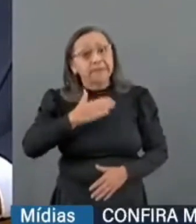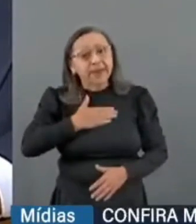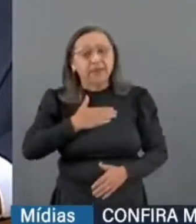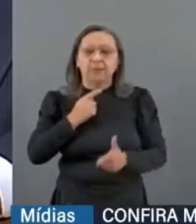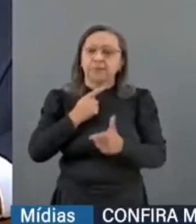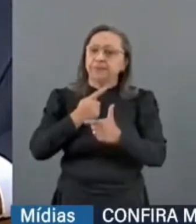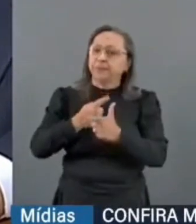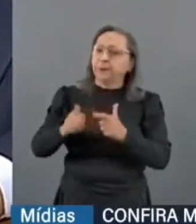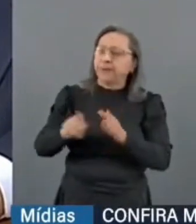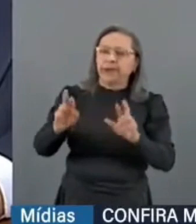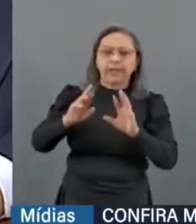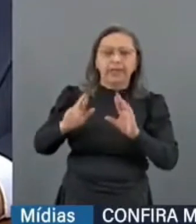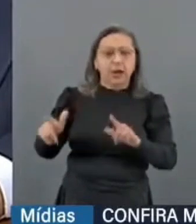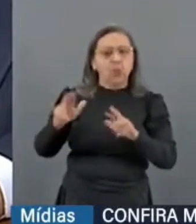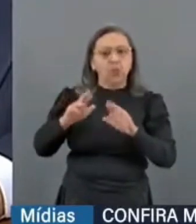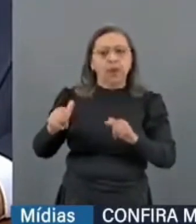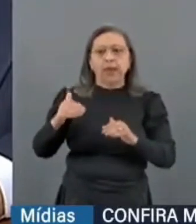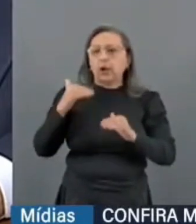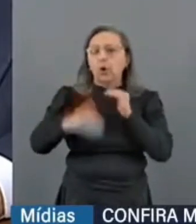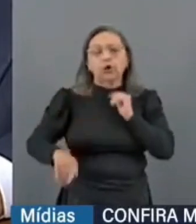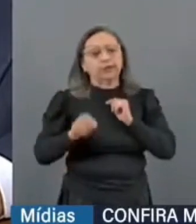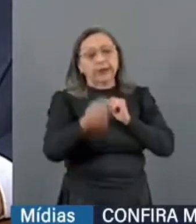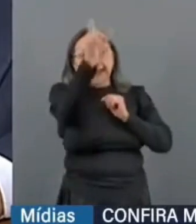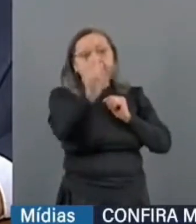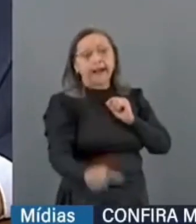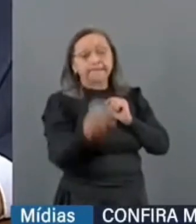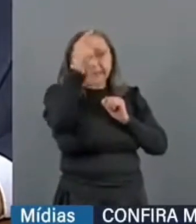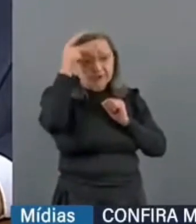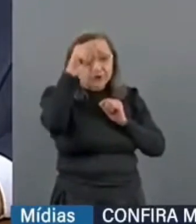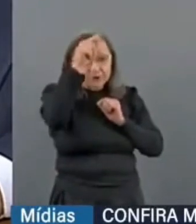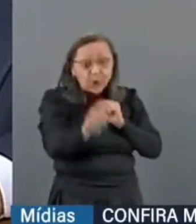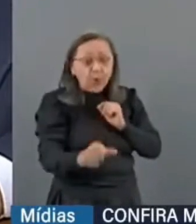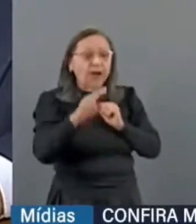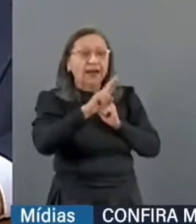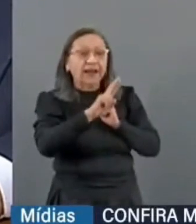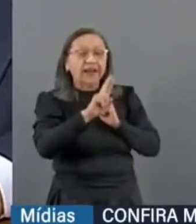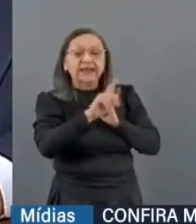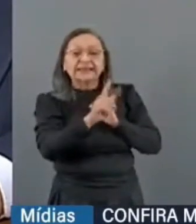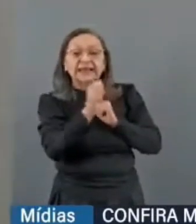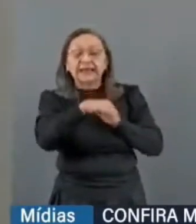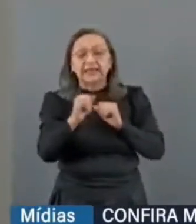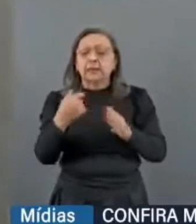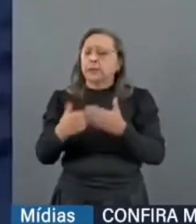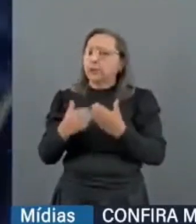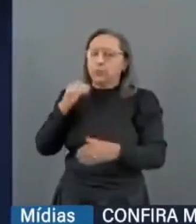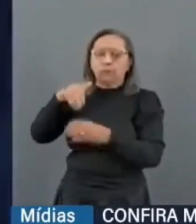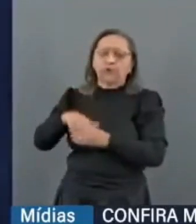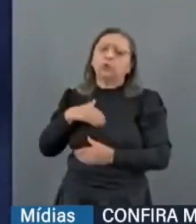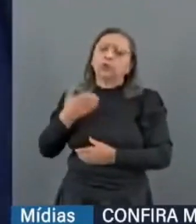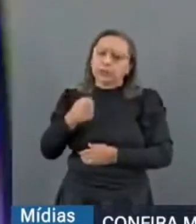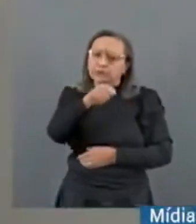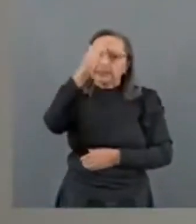não é contra o doutor Zanin. independente do meu voto, eu quero que o senhor saiba que